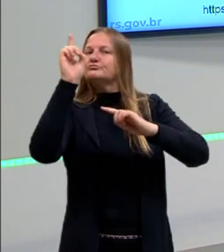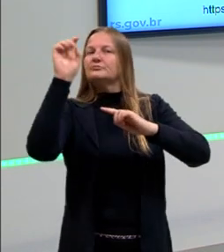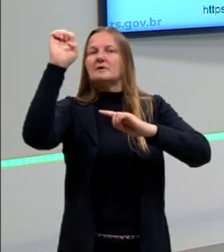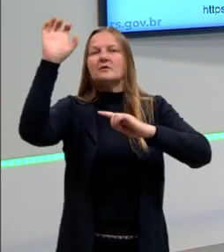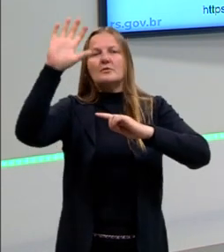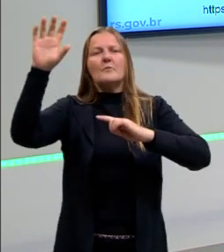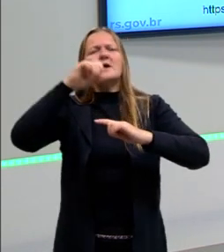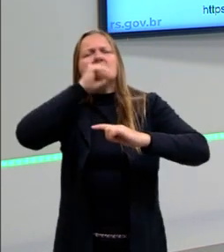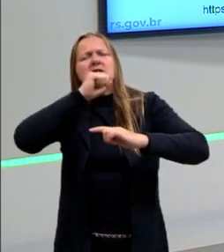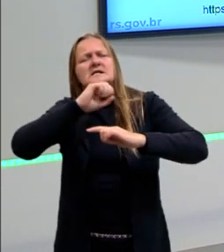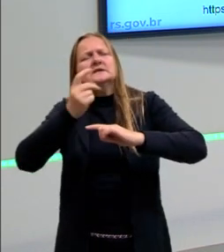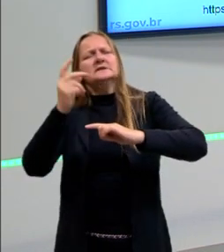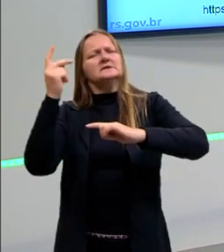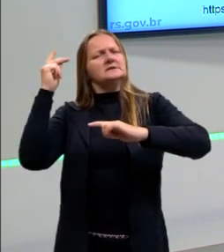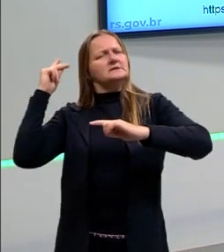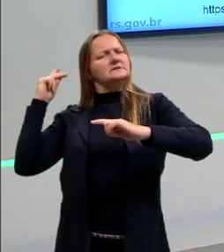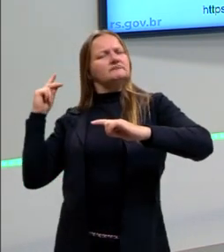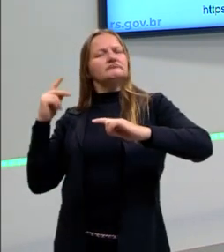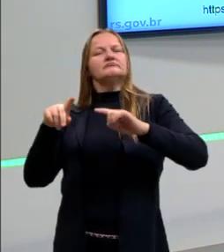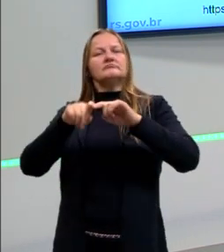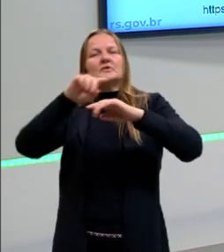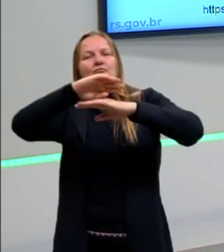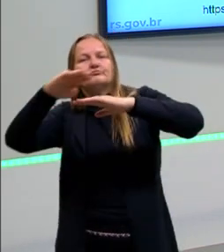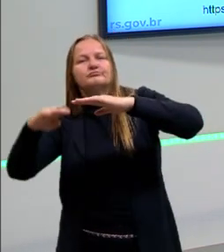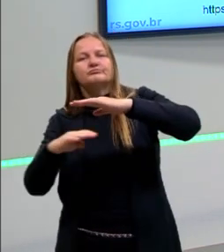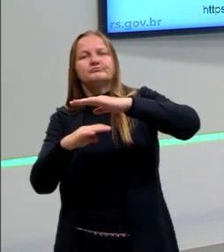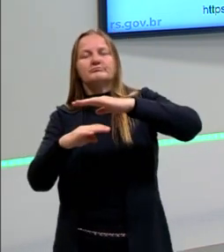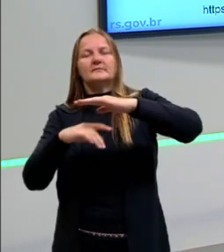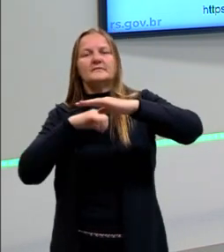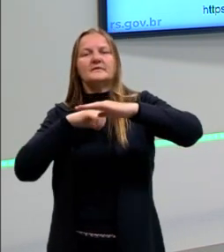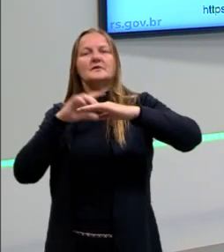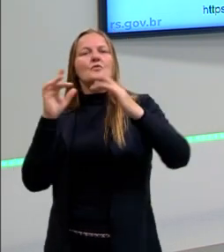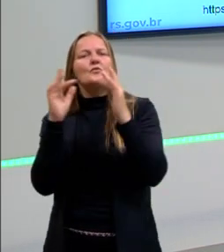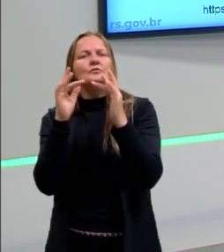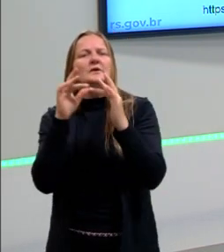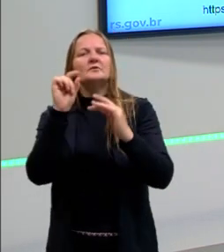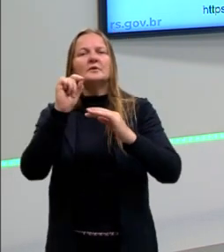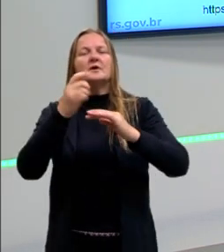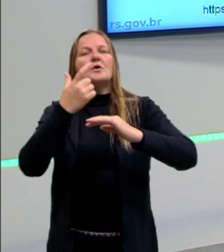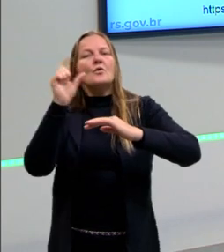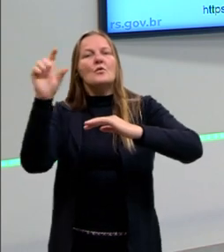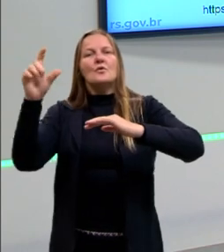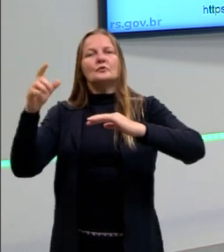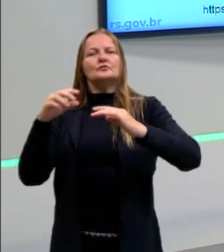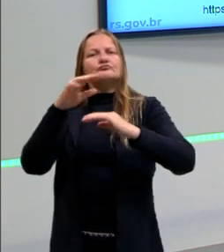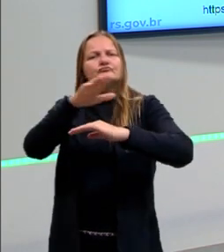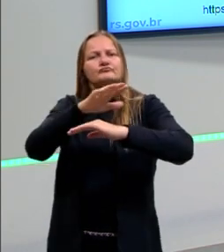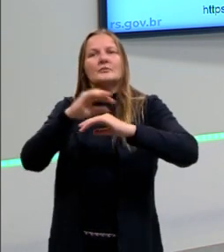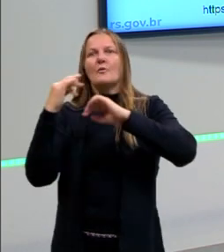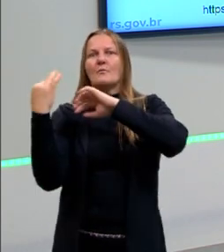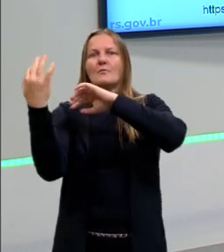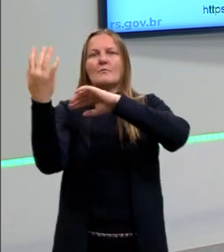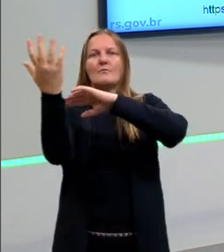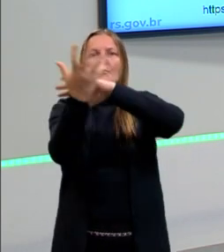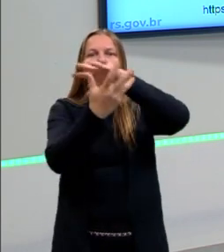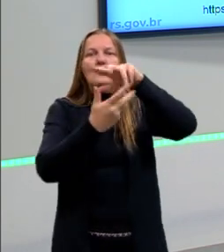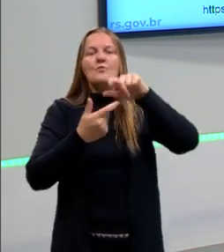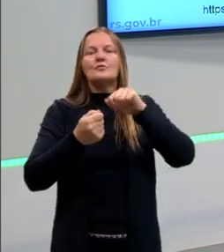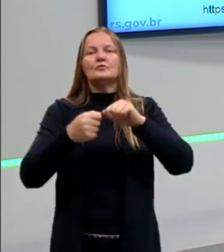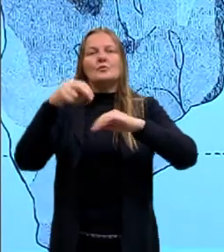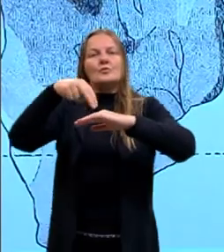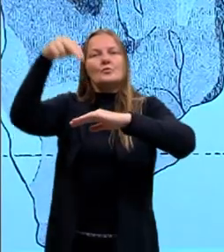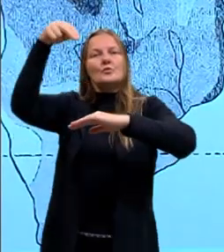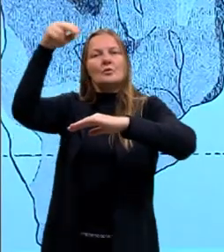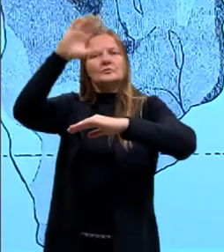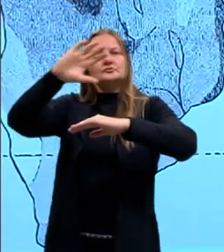antiguidade. E a África subsaariana, ela começa a ter mais contato com outras partes do mundo, com o próprio norte